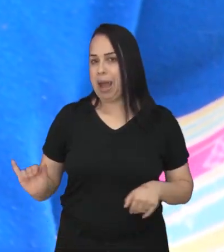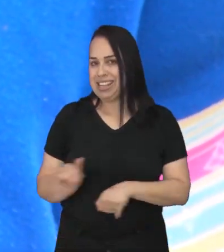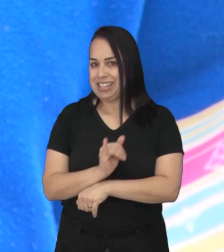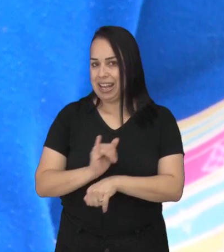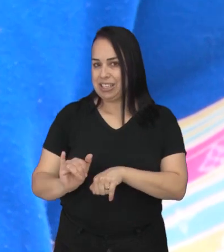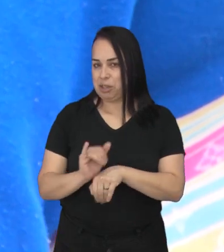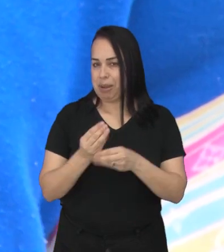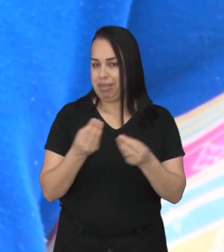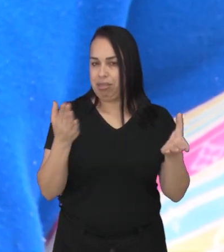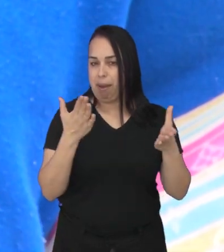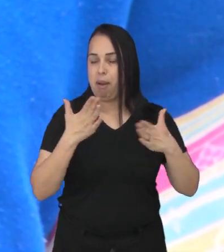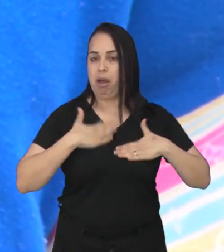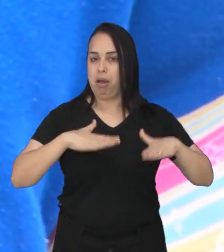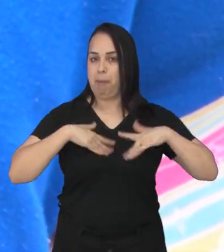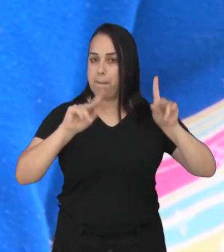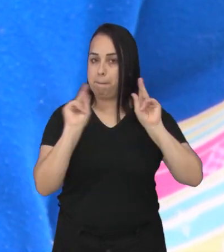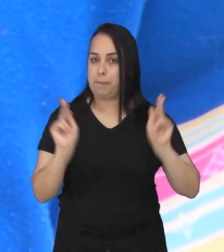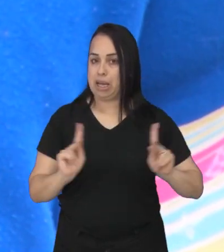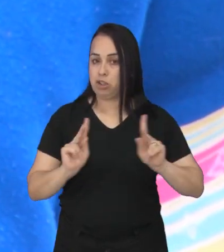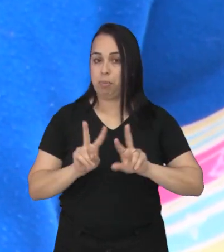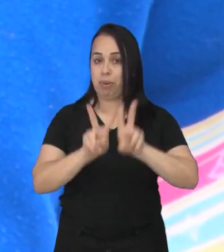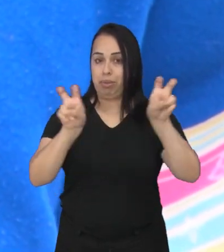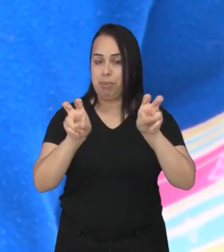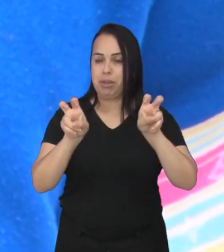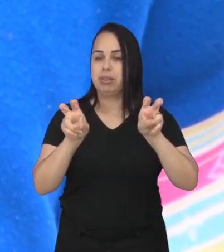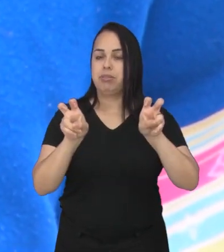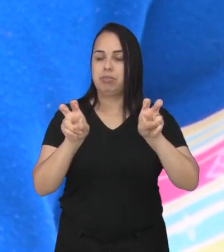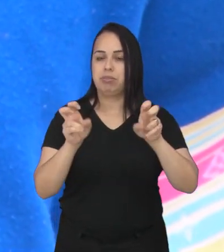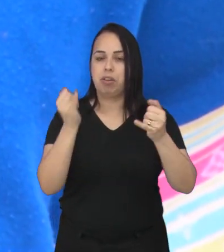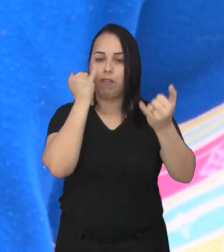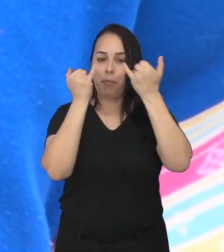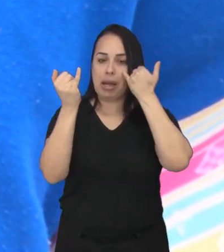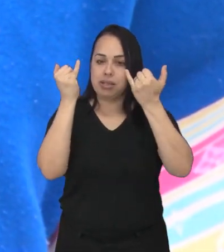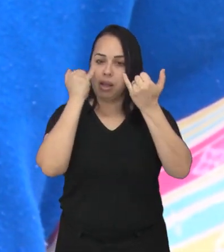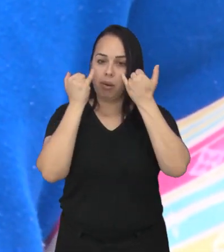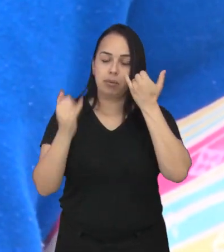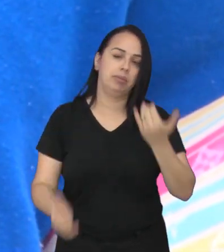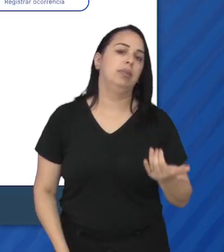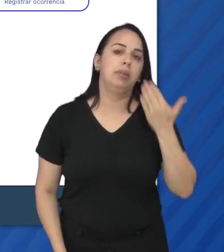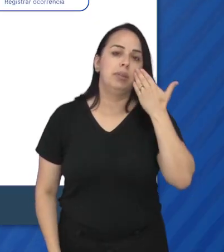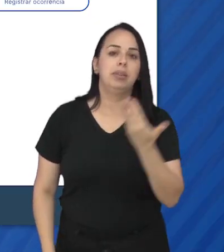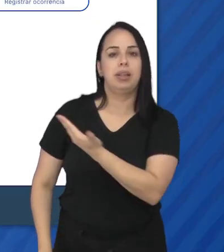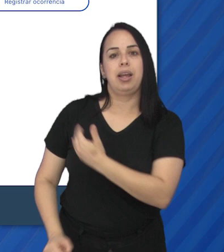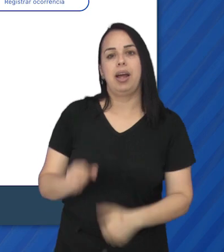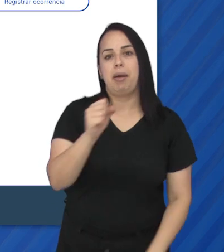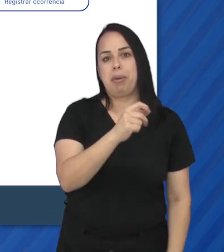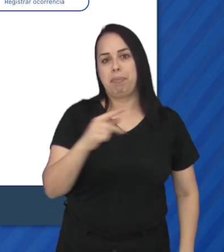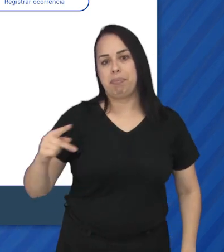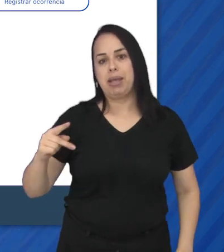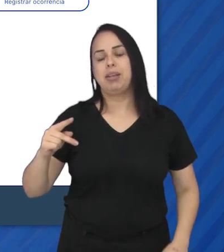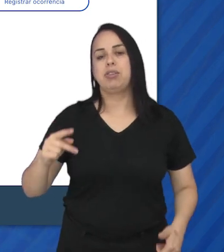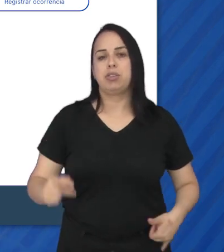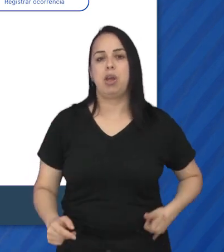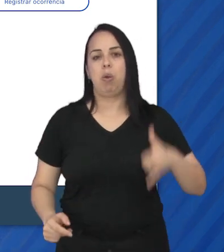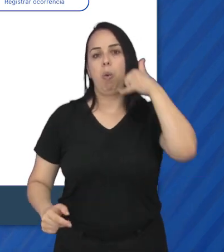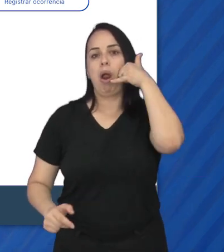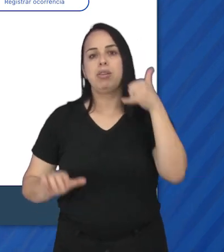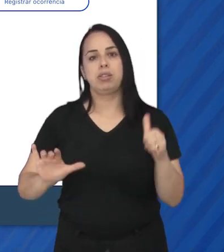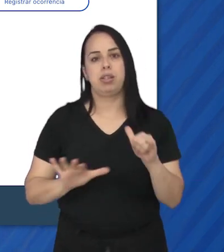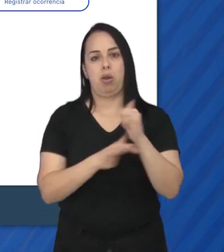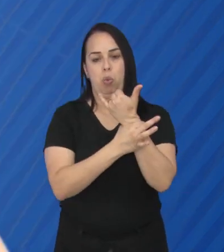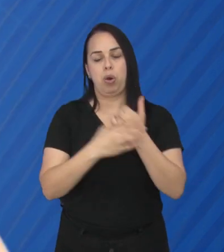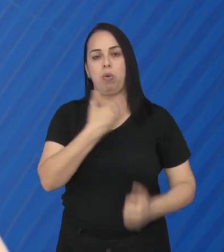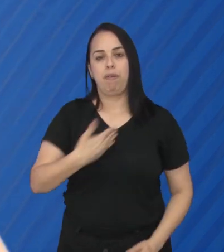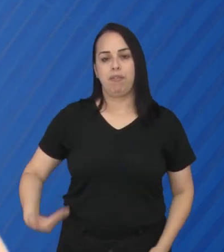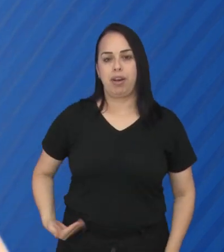saída para tranquilizar a população a respeito da segurança de dados em casos de furto e roubo é o aplicativo celular seguro do governo